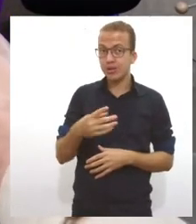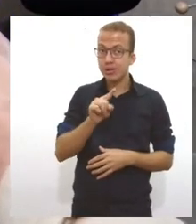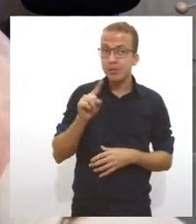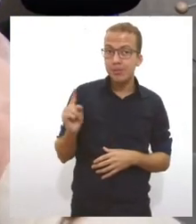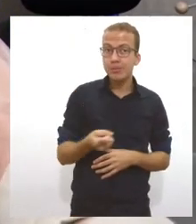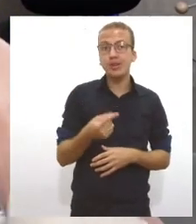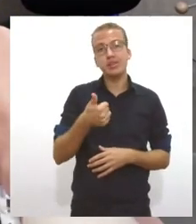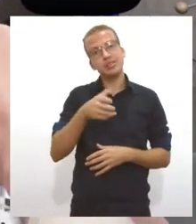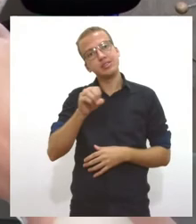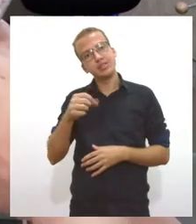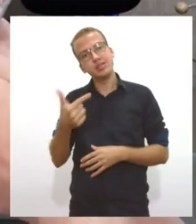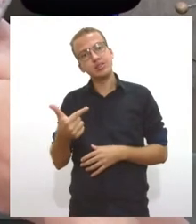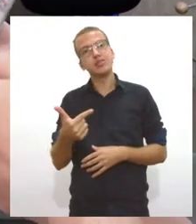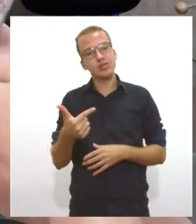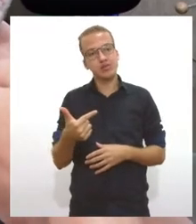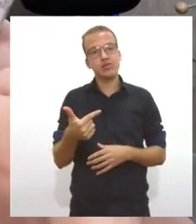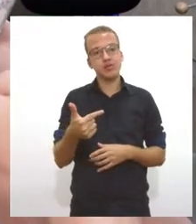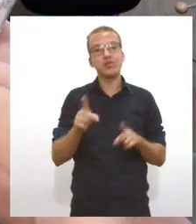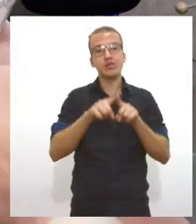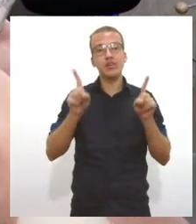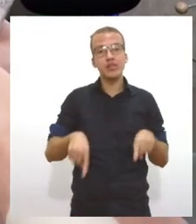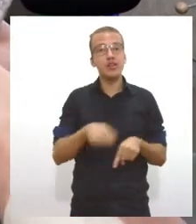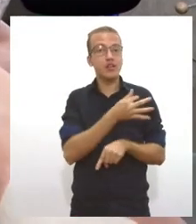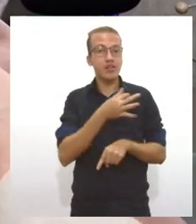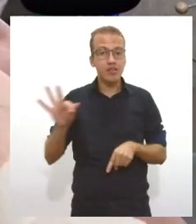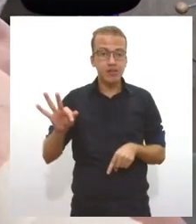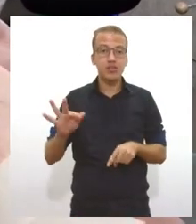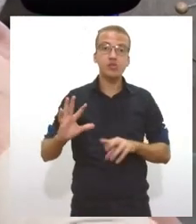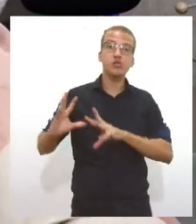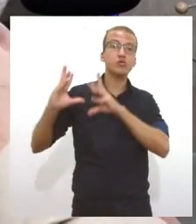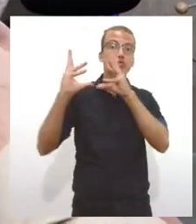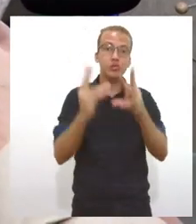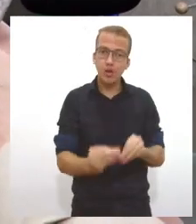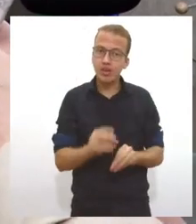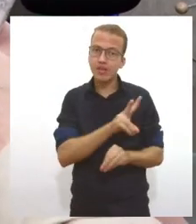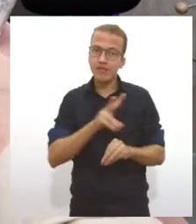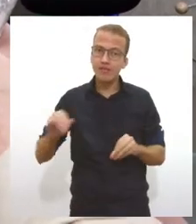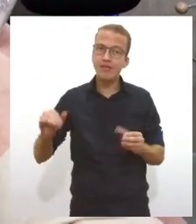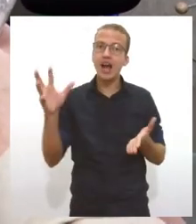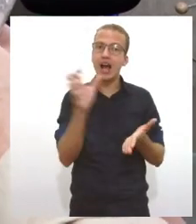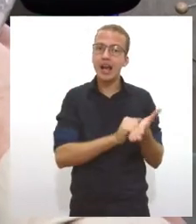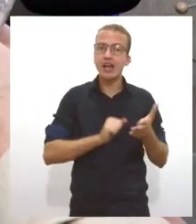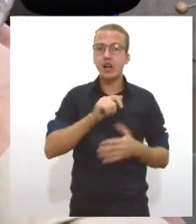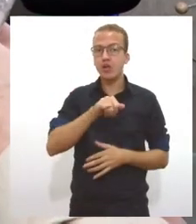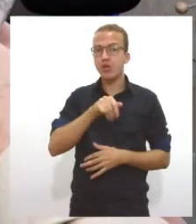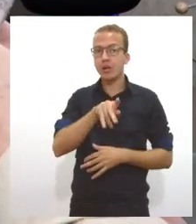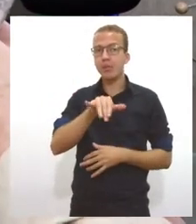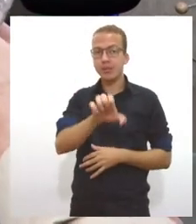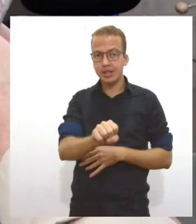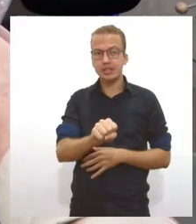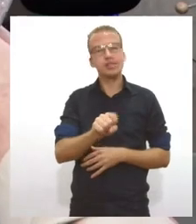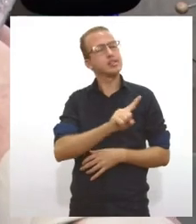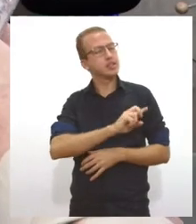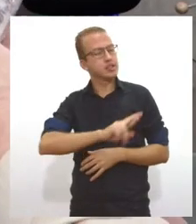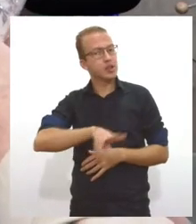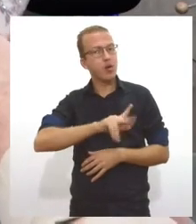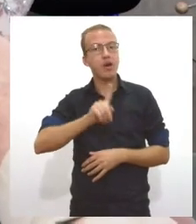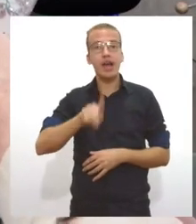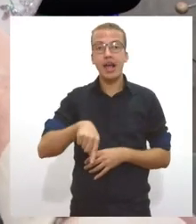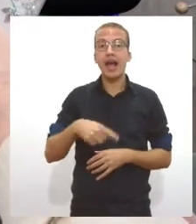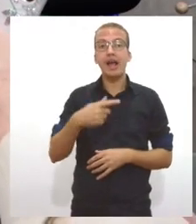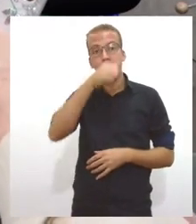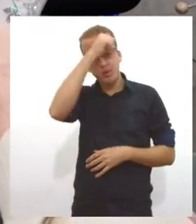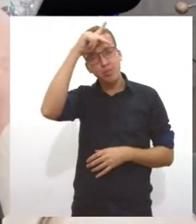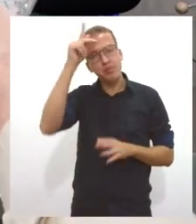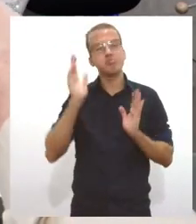que esse número vão ser todos que vão migrar para o IPS. Aconteceu isso com os municipais, eram 30 mil servidores municipais